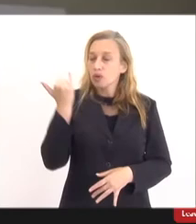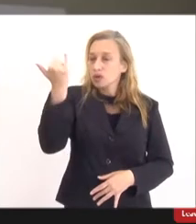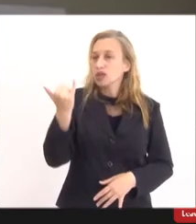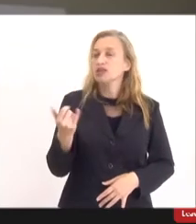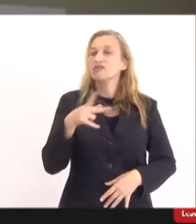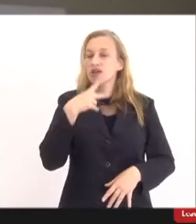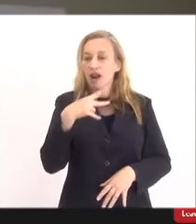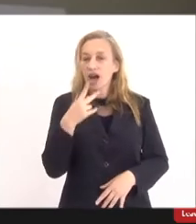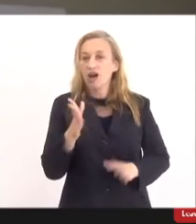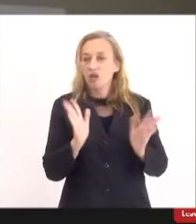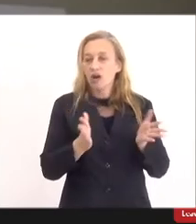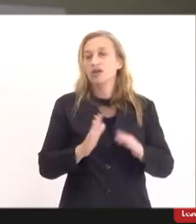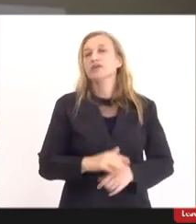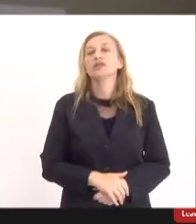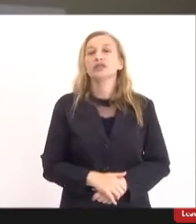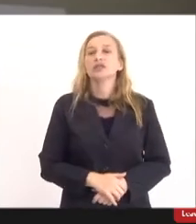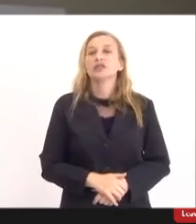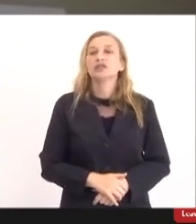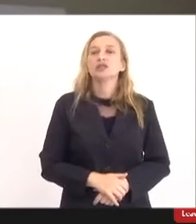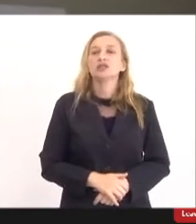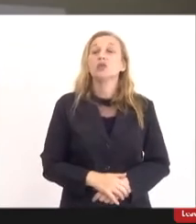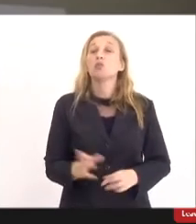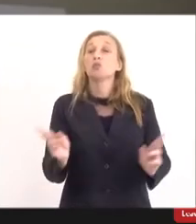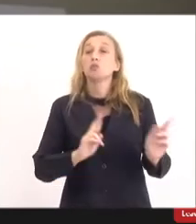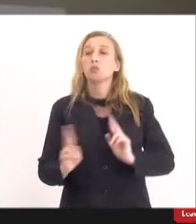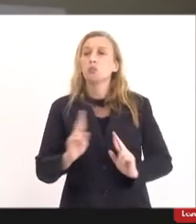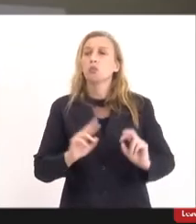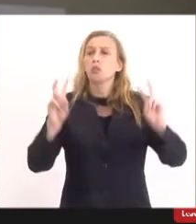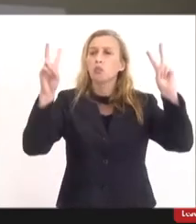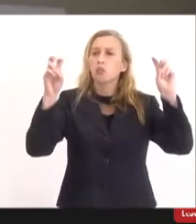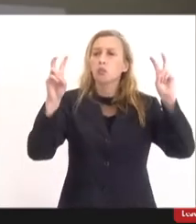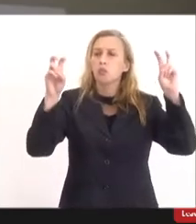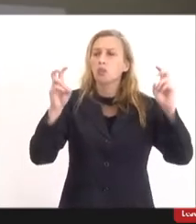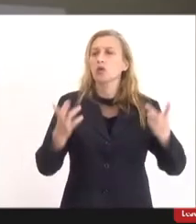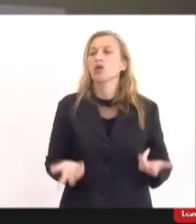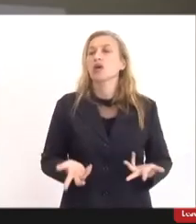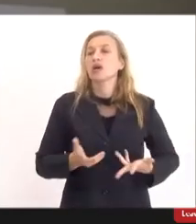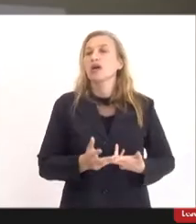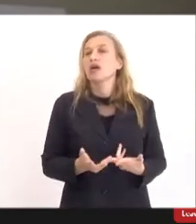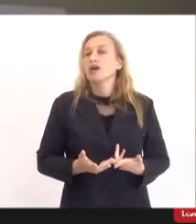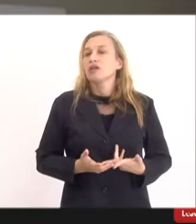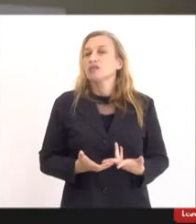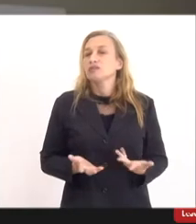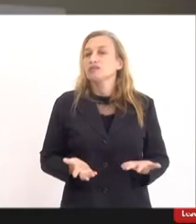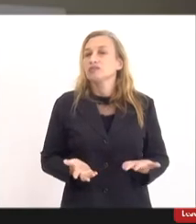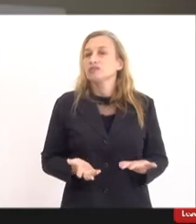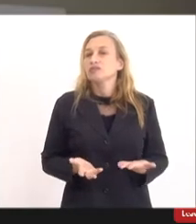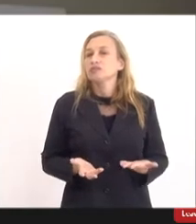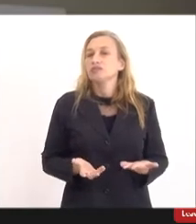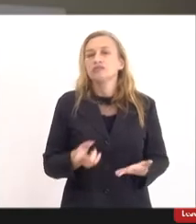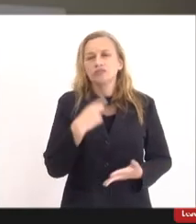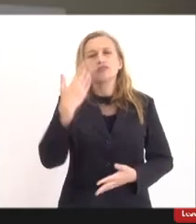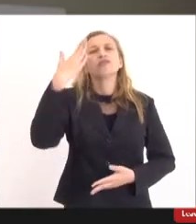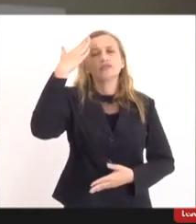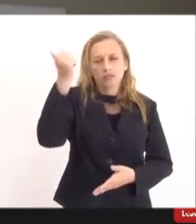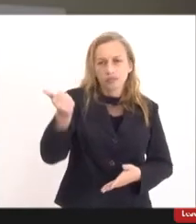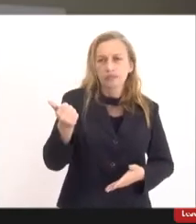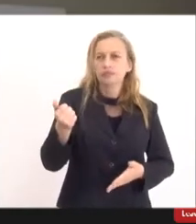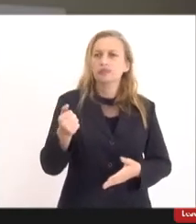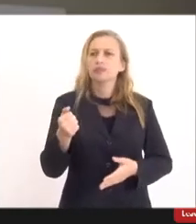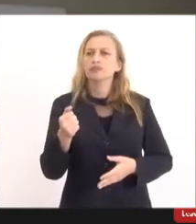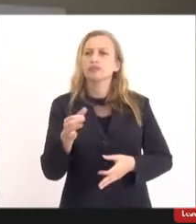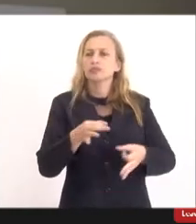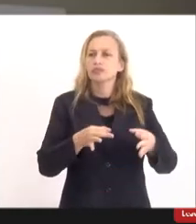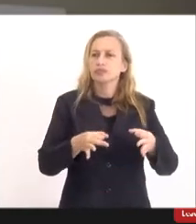a gente abordar com relação a essa questão normativa, é que a gente sabe que o Programa